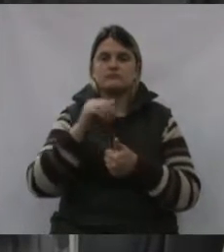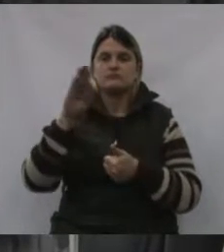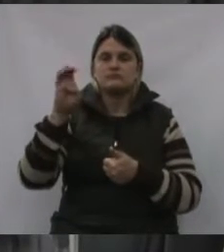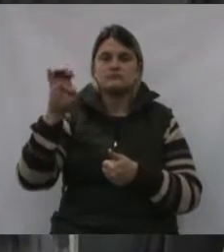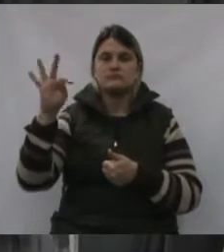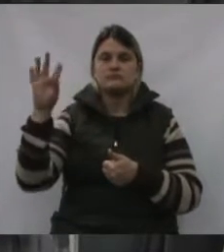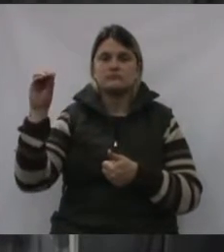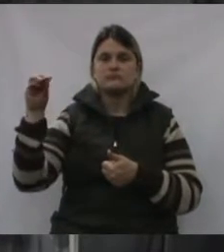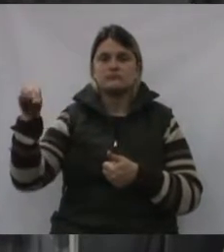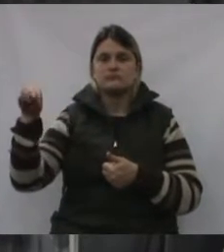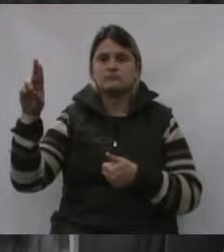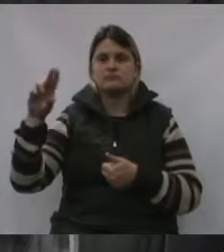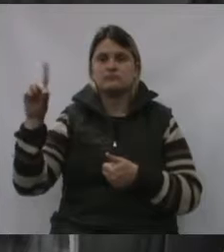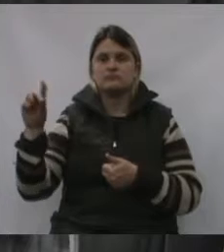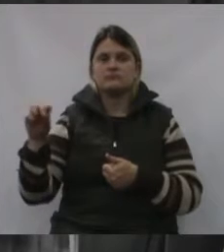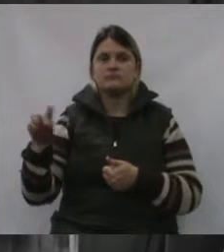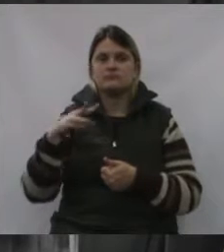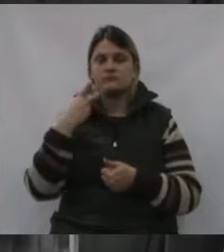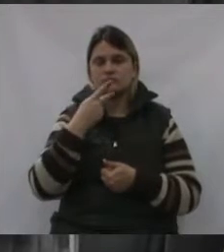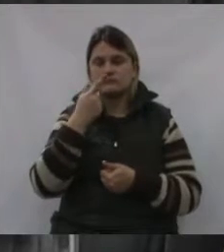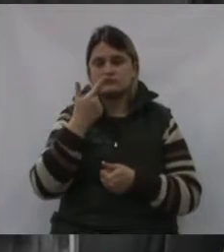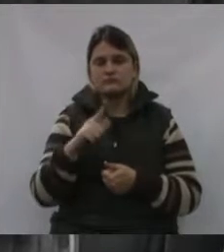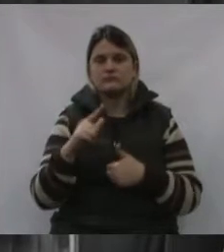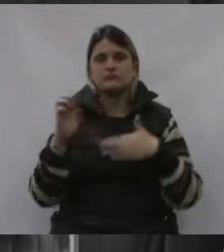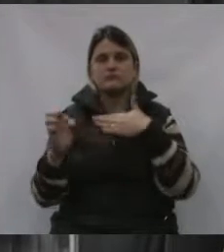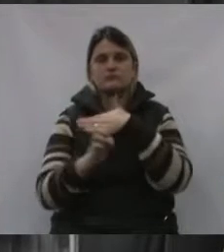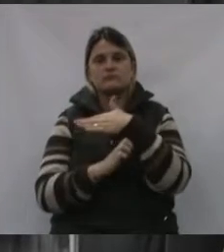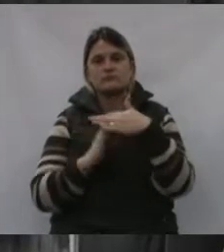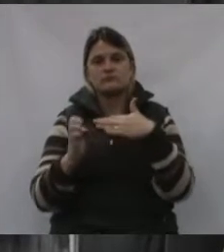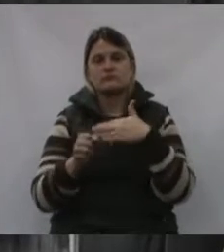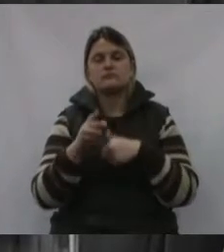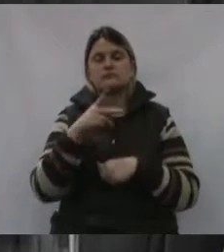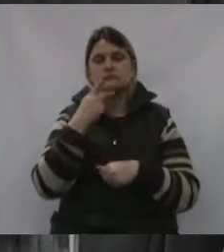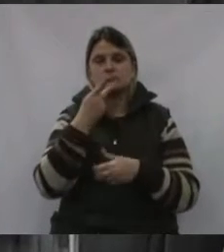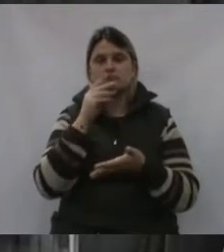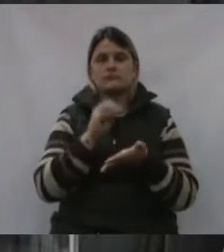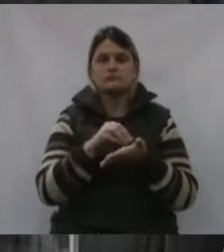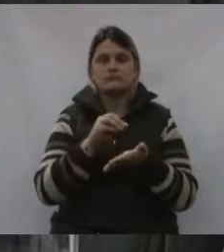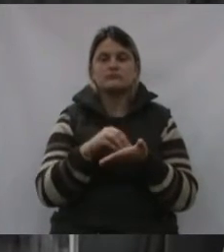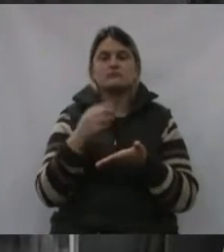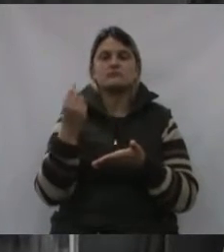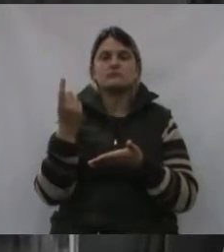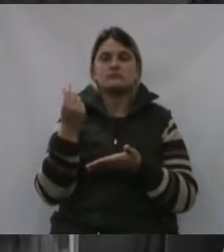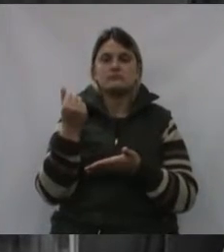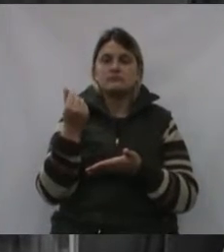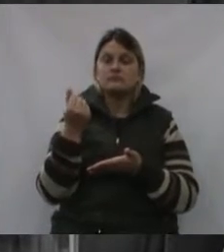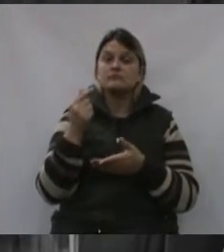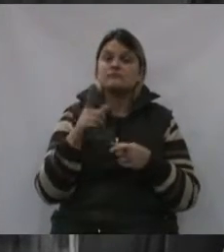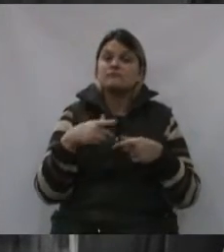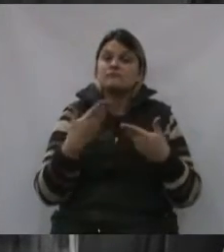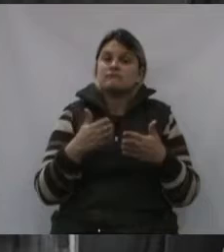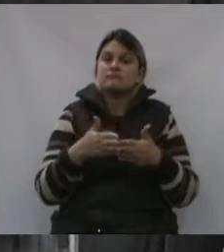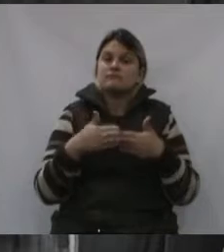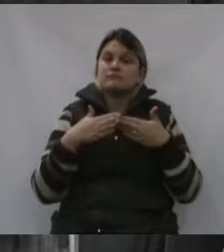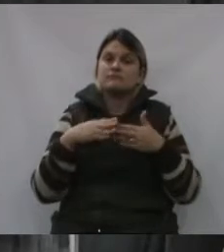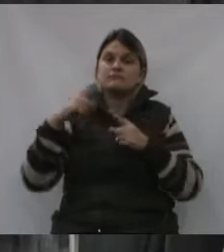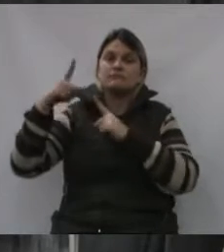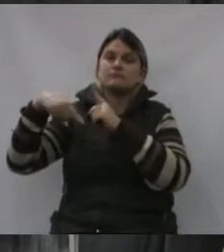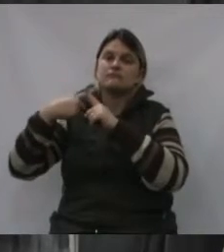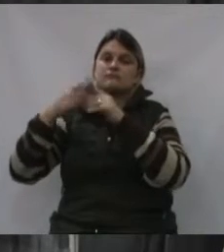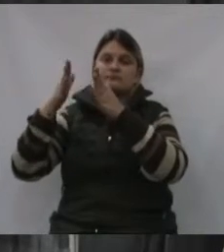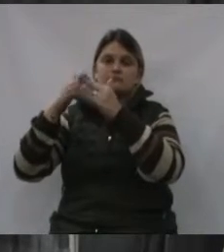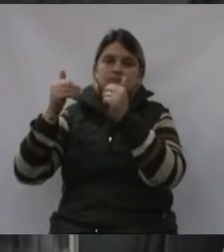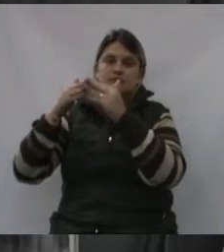voltando a repetir que a empresa disse que faltou o dinheiro lá e pediu aditivo e coisa